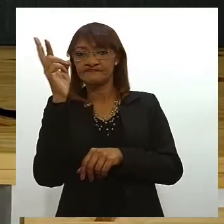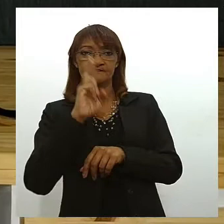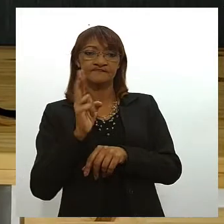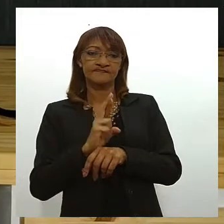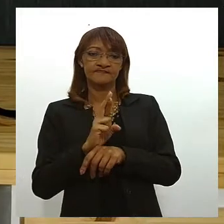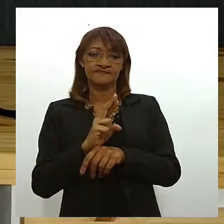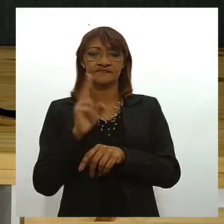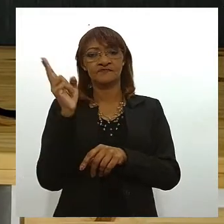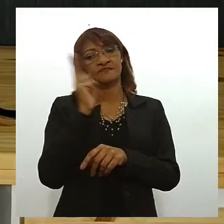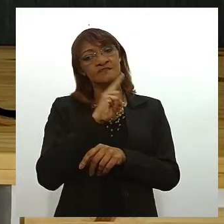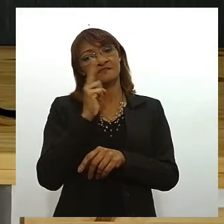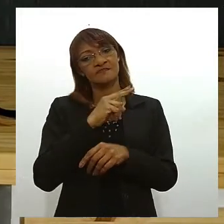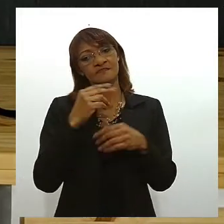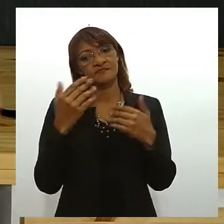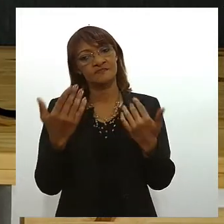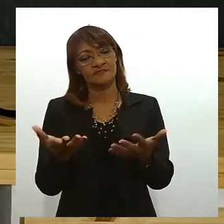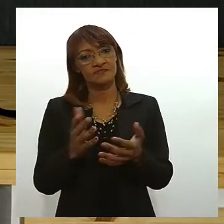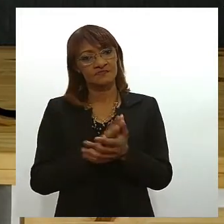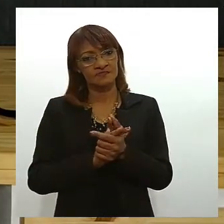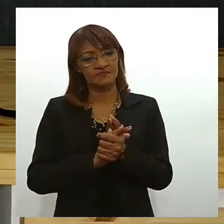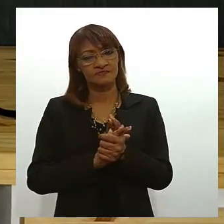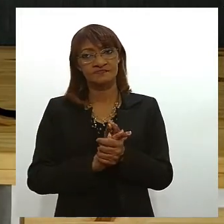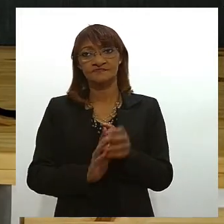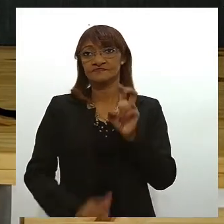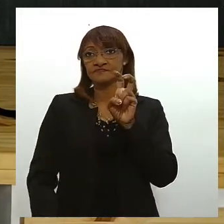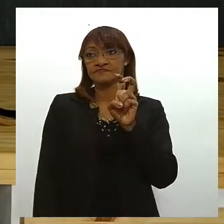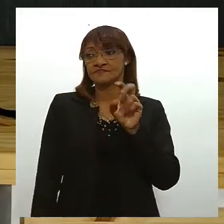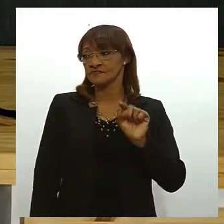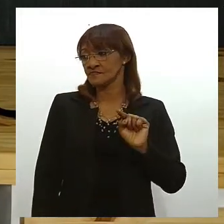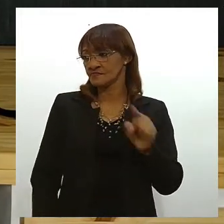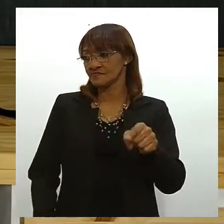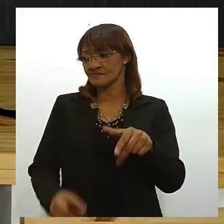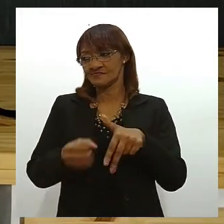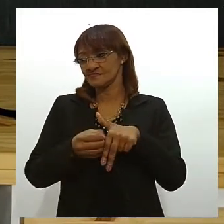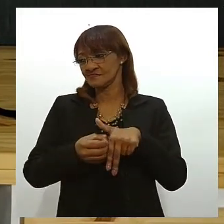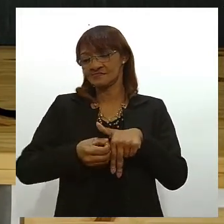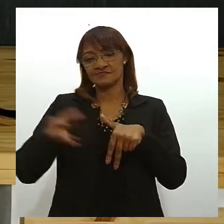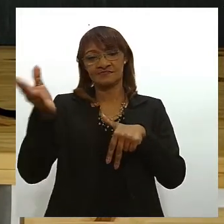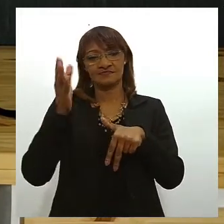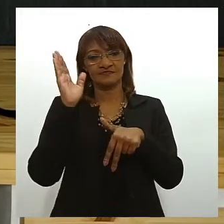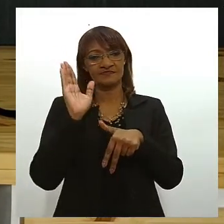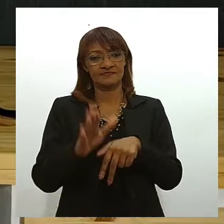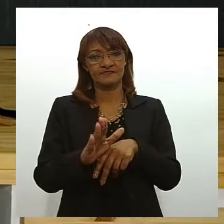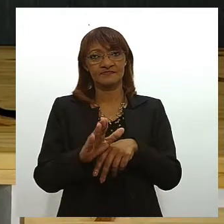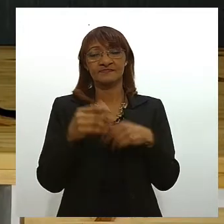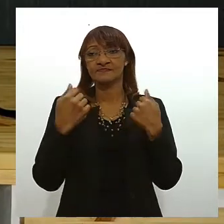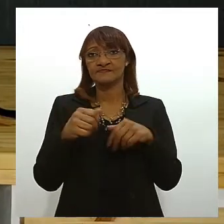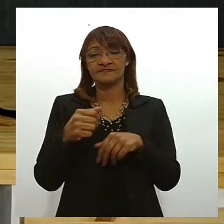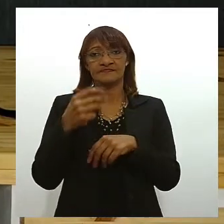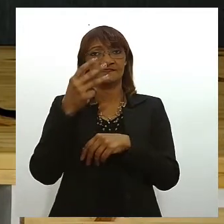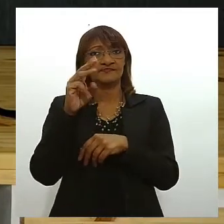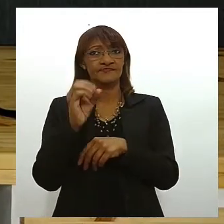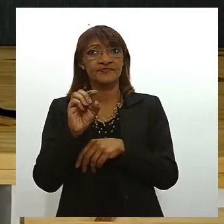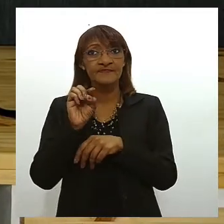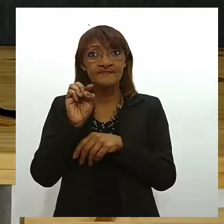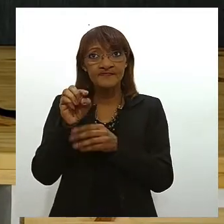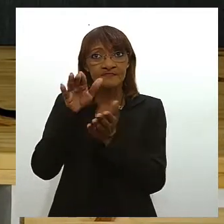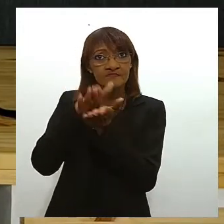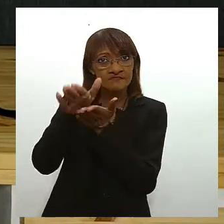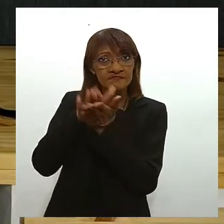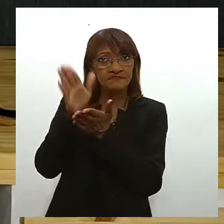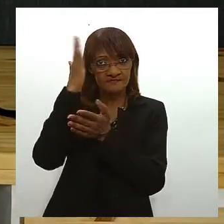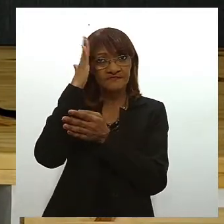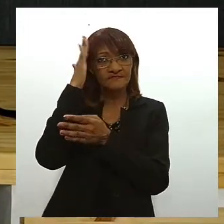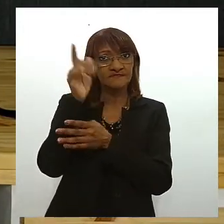já quem tem despesas de 5 mil reais essa pessoa precisa ter 30 mil reais guardados entendeu você vai